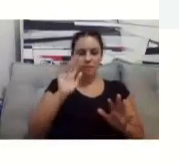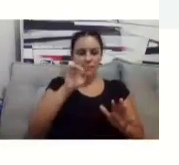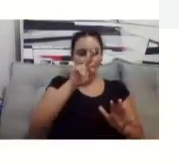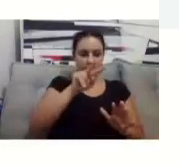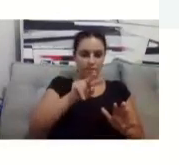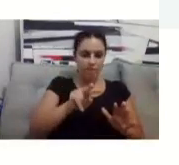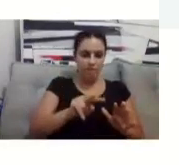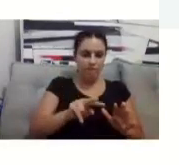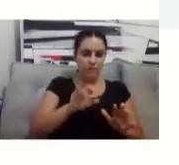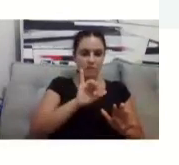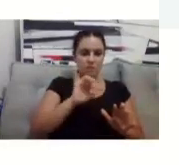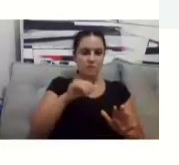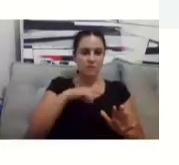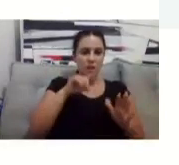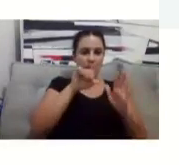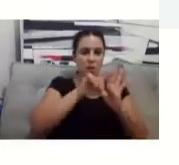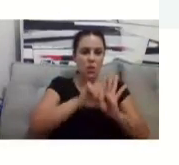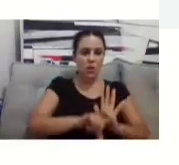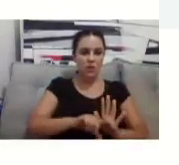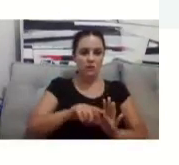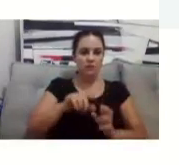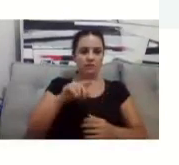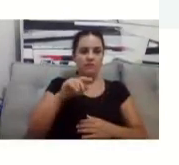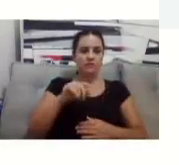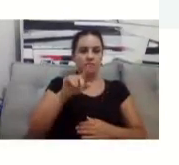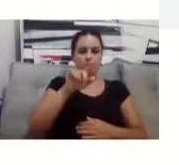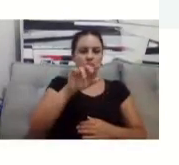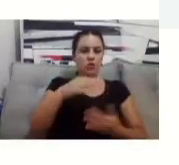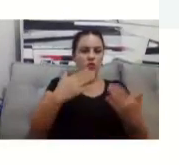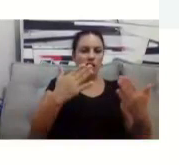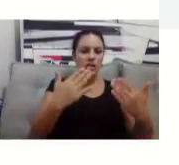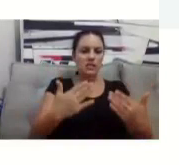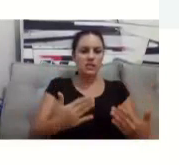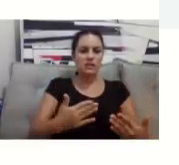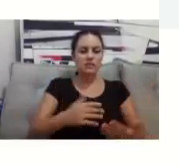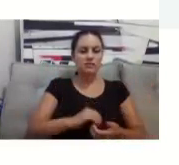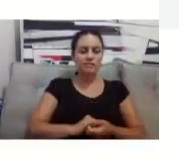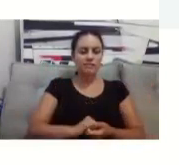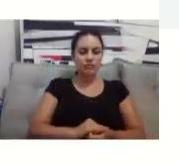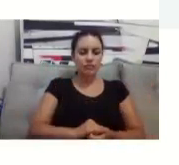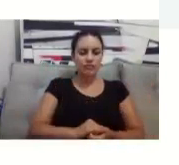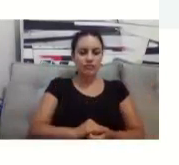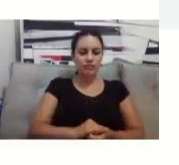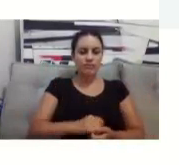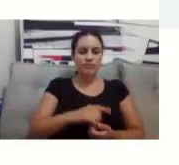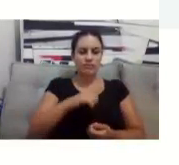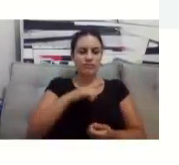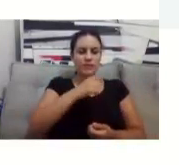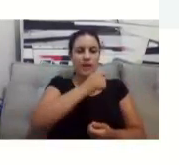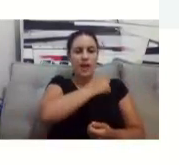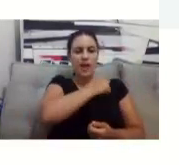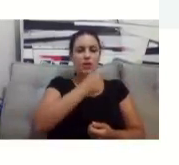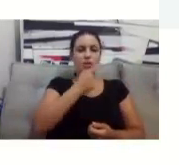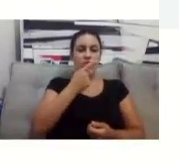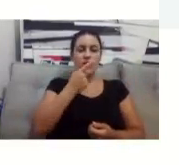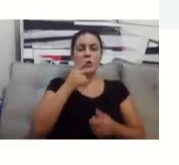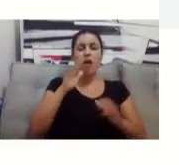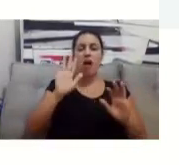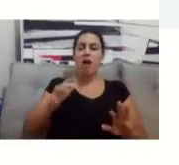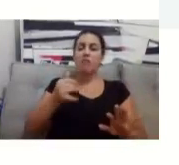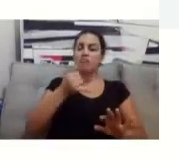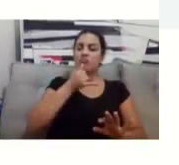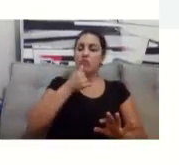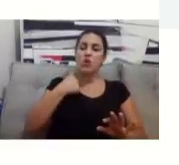o Sidney está falando, não queria desistir, mas presencial para mim não dá, Sidney, eu vou te